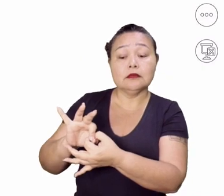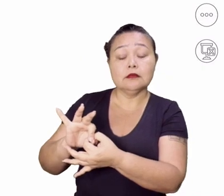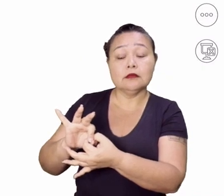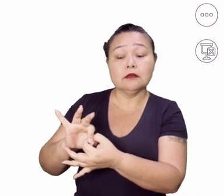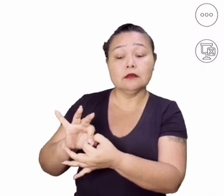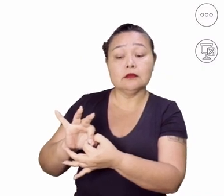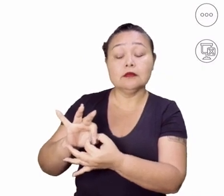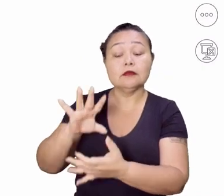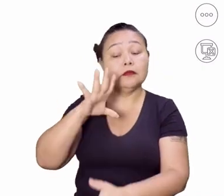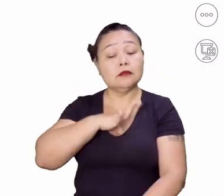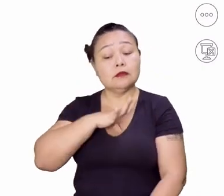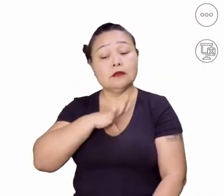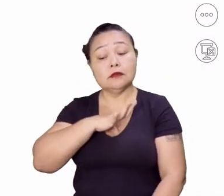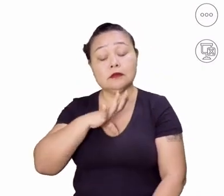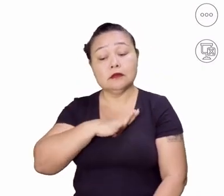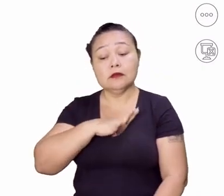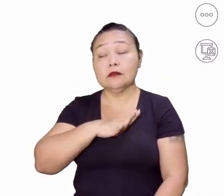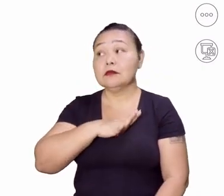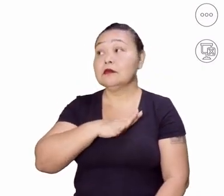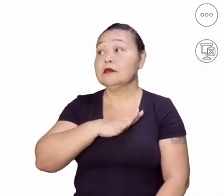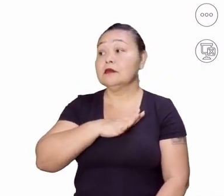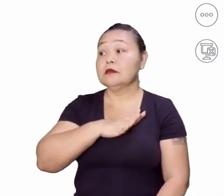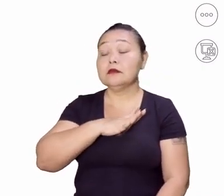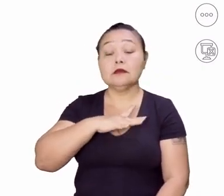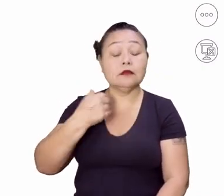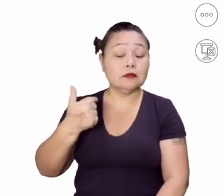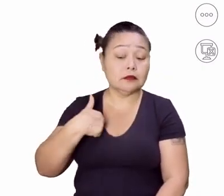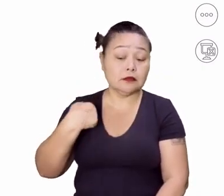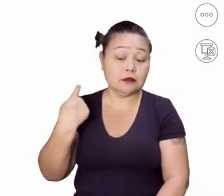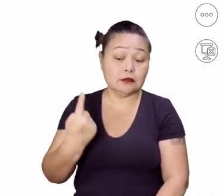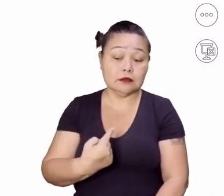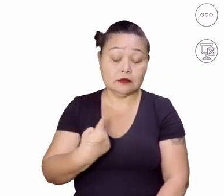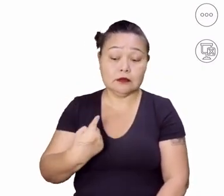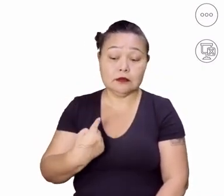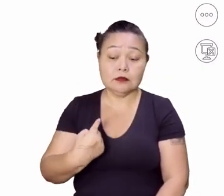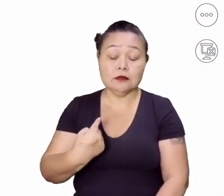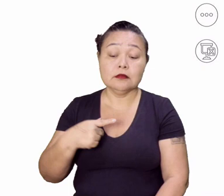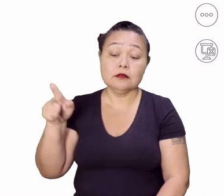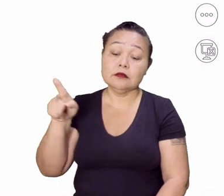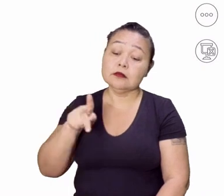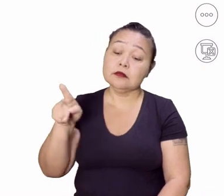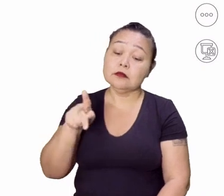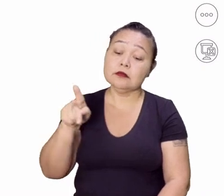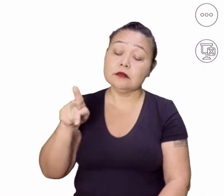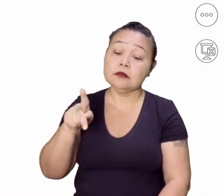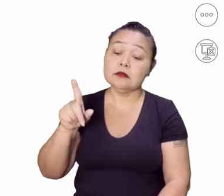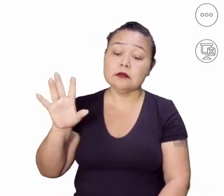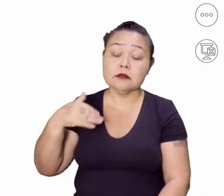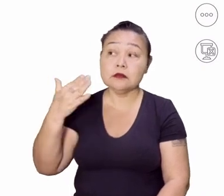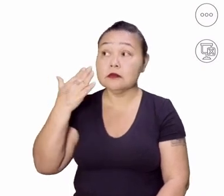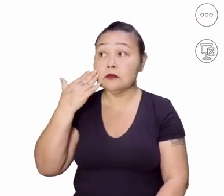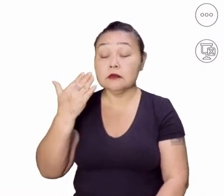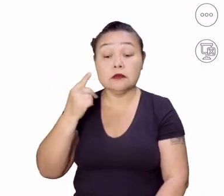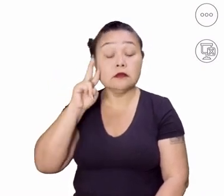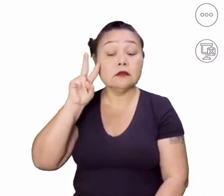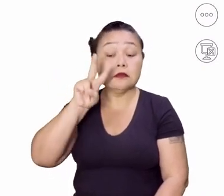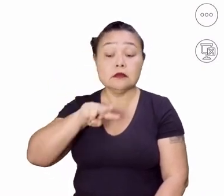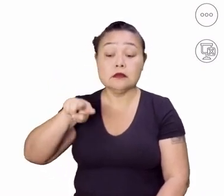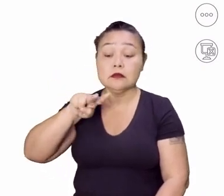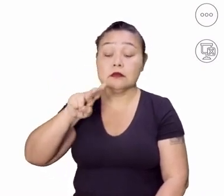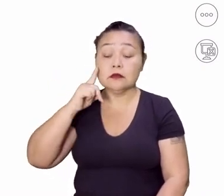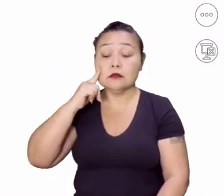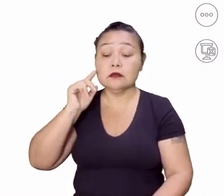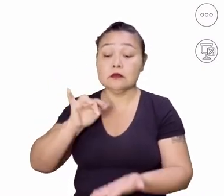português. Gente, olha, eu, nós, nós como professores. Quando a gente vê as pessoas